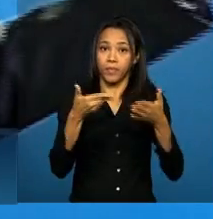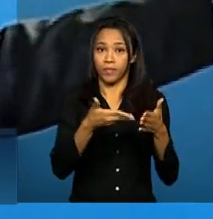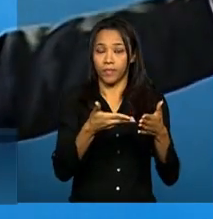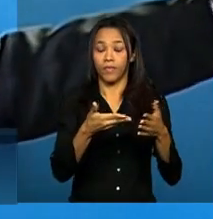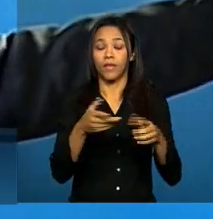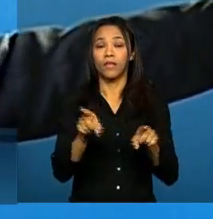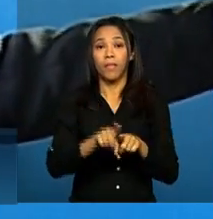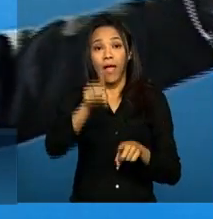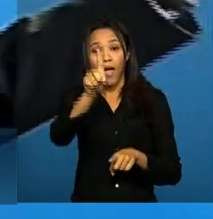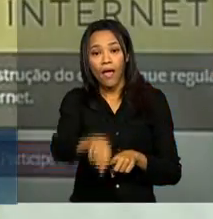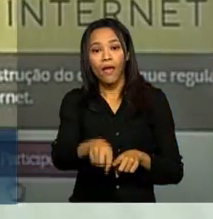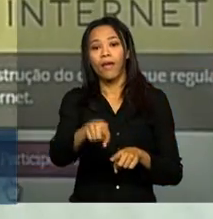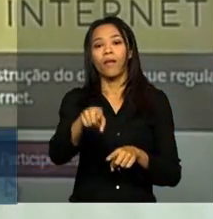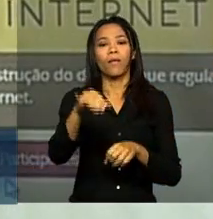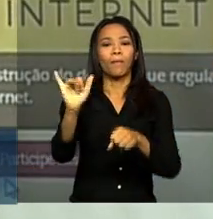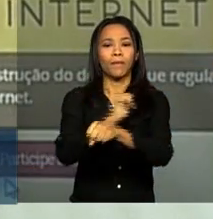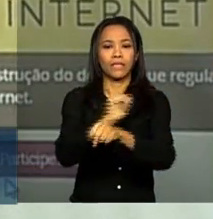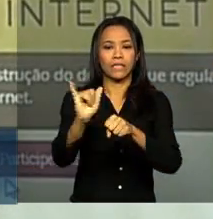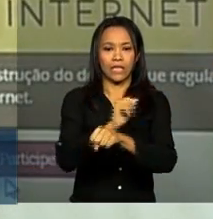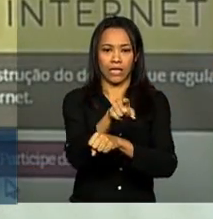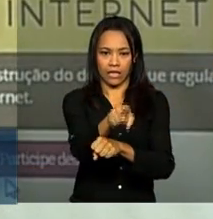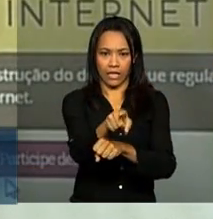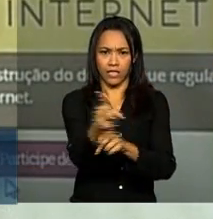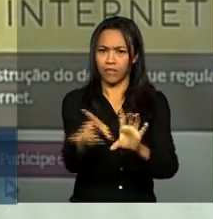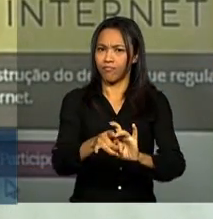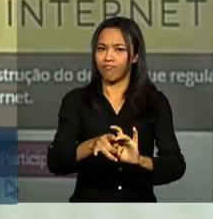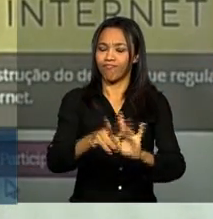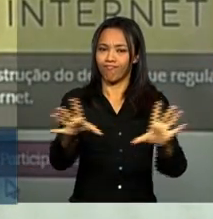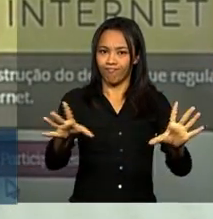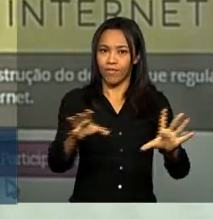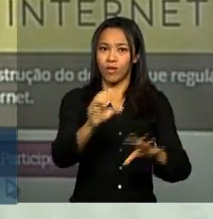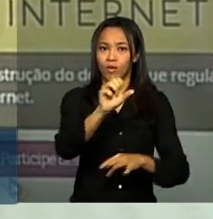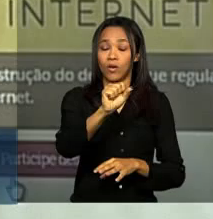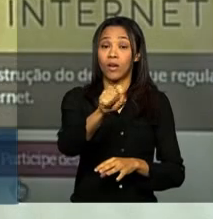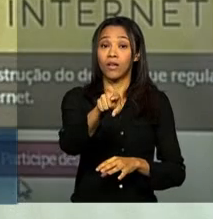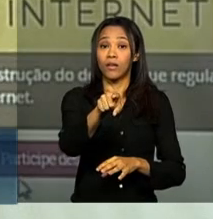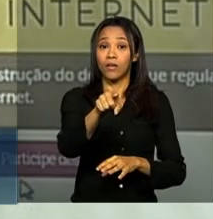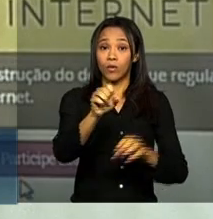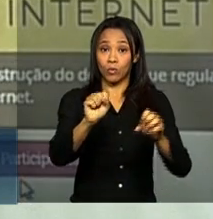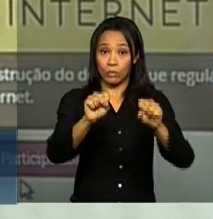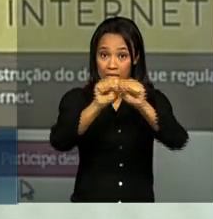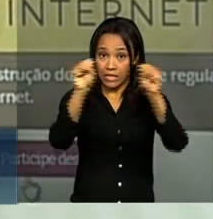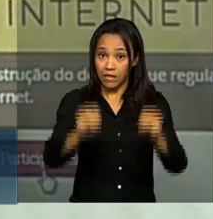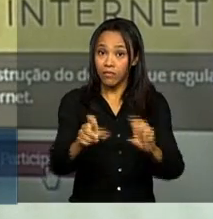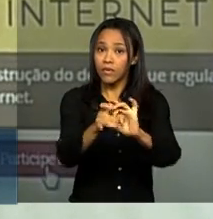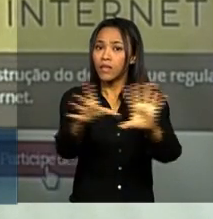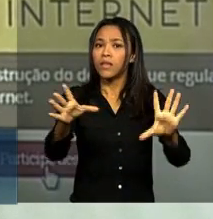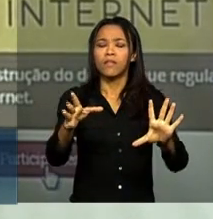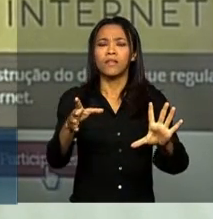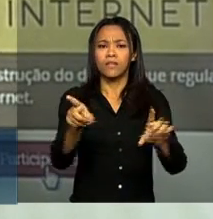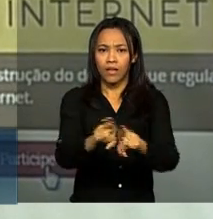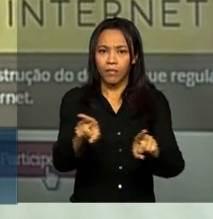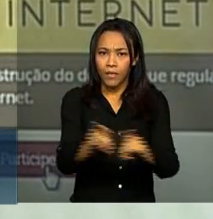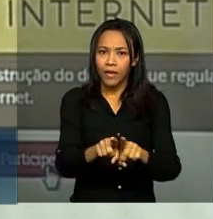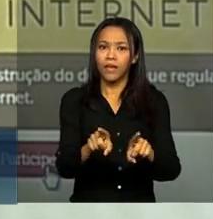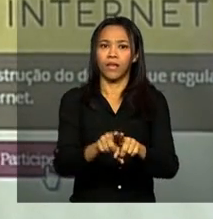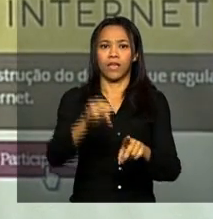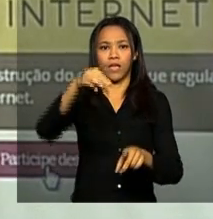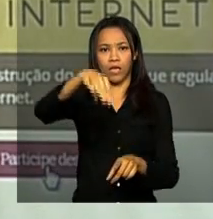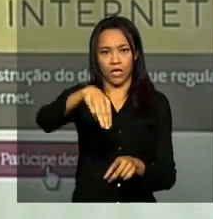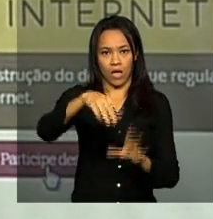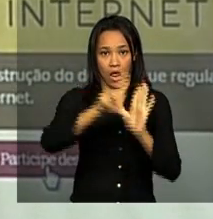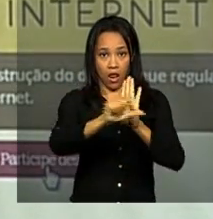ferramenta é construída em software livre, também uma contribuição que a lei do Marco Civil na